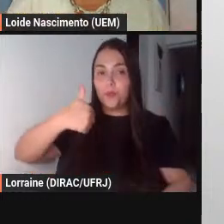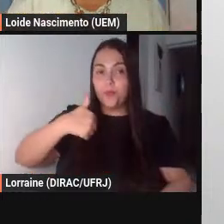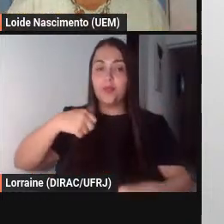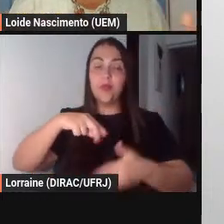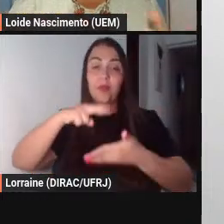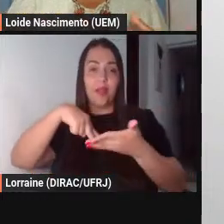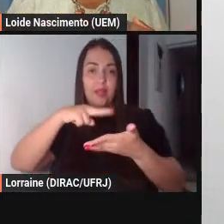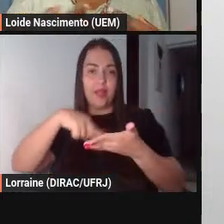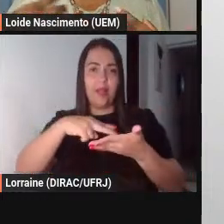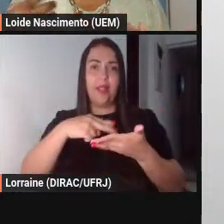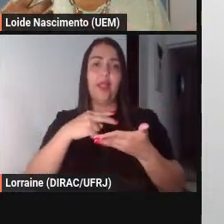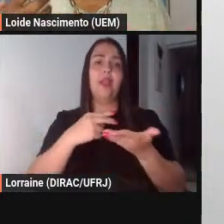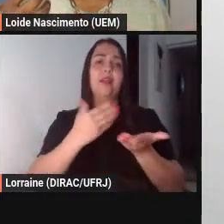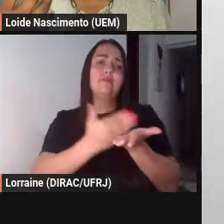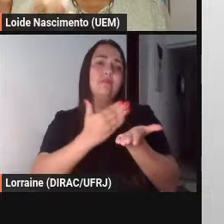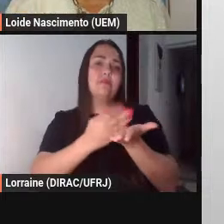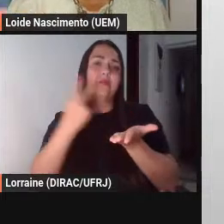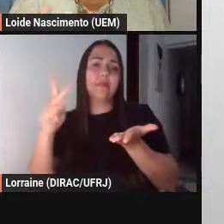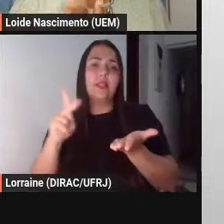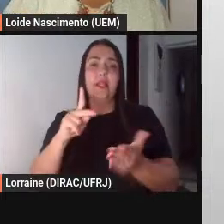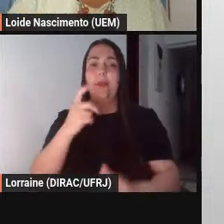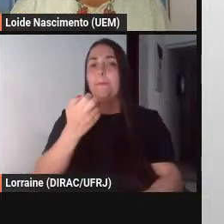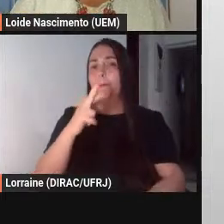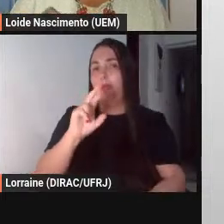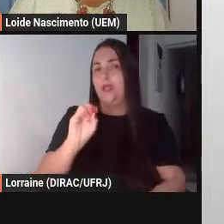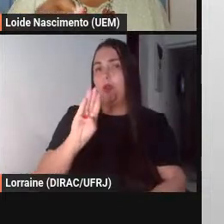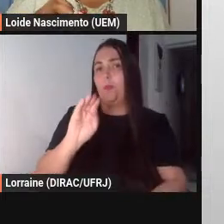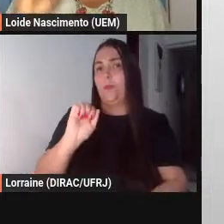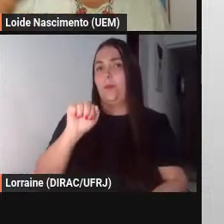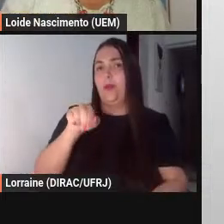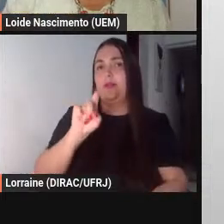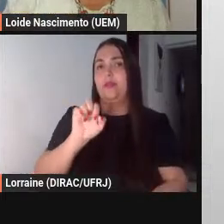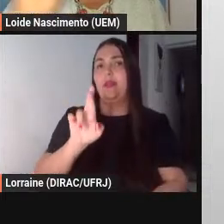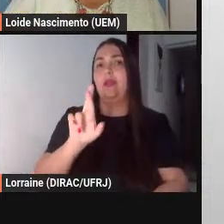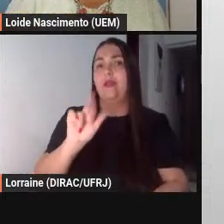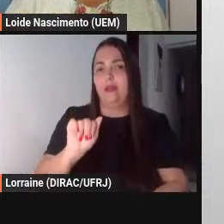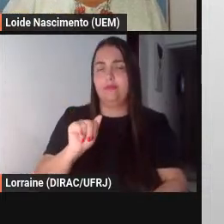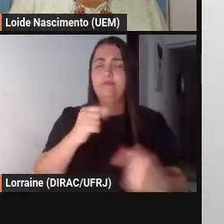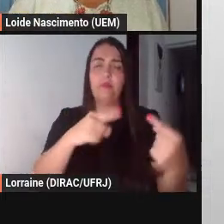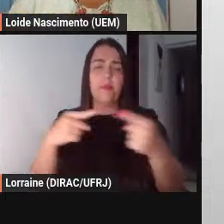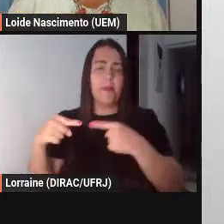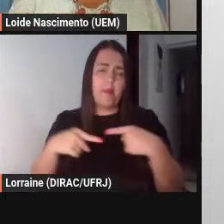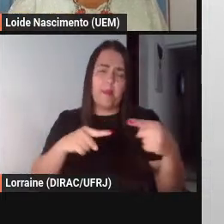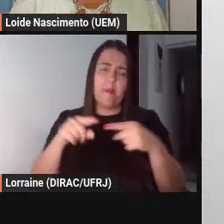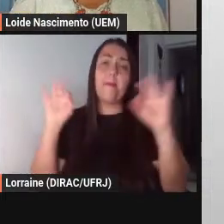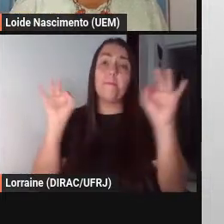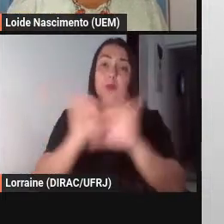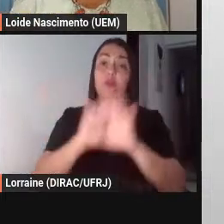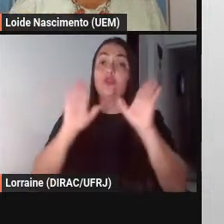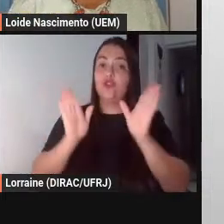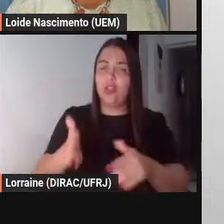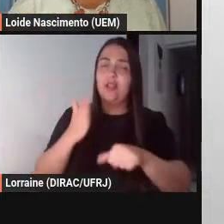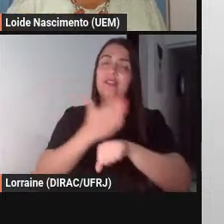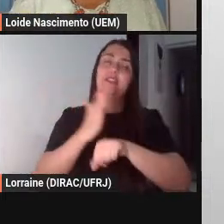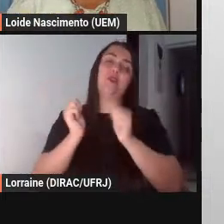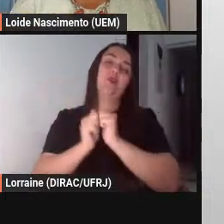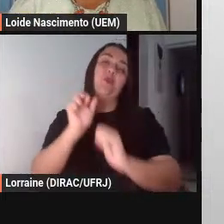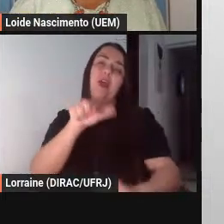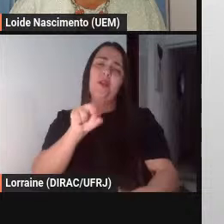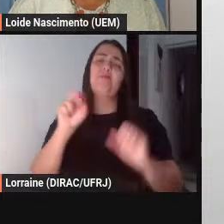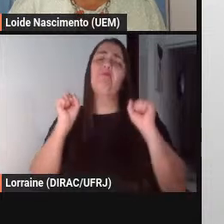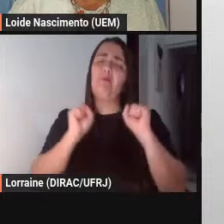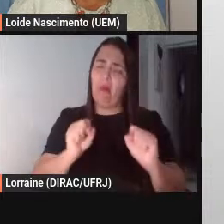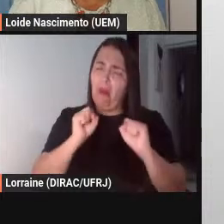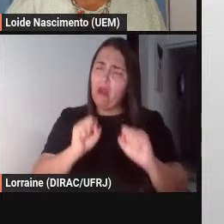Pedro Bandeira discutir e depois fazer esse exercício com os alunos isso pode ser feito com